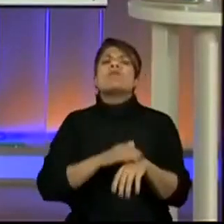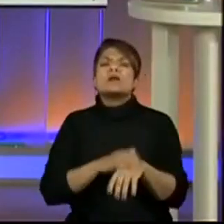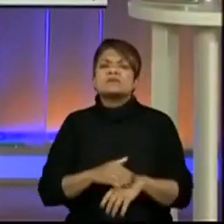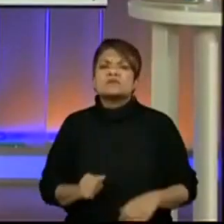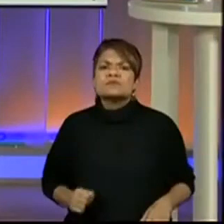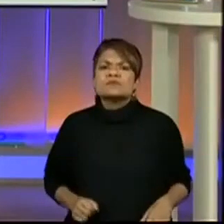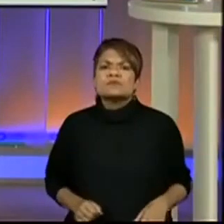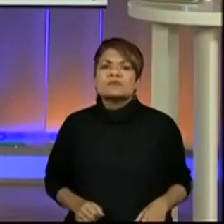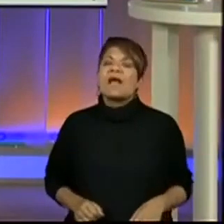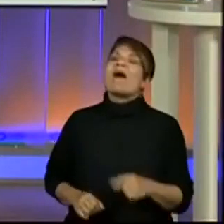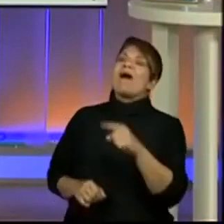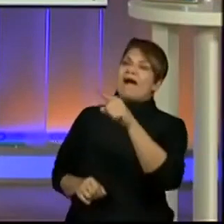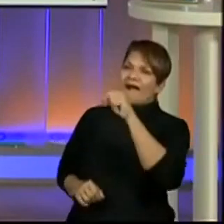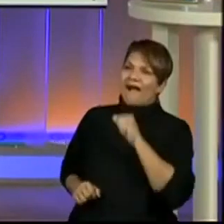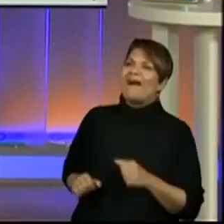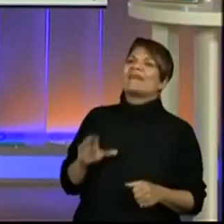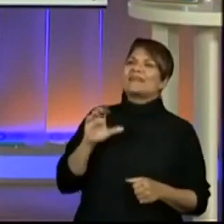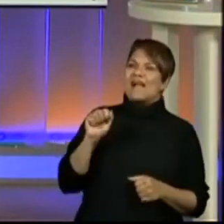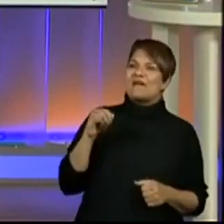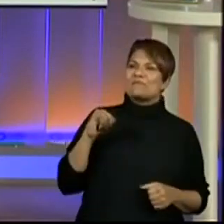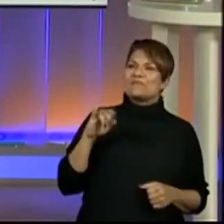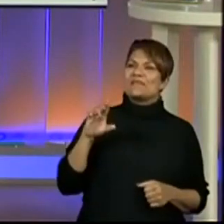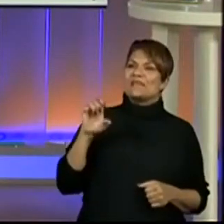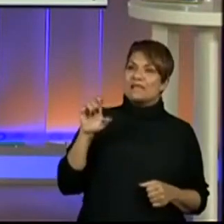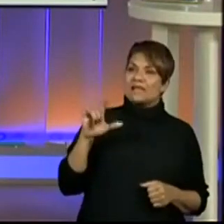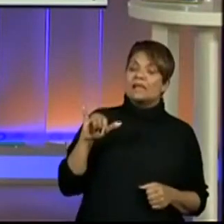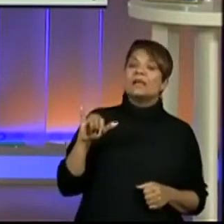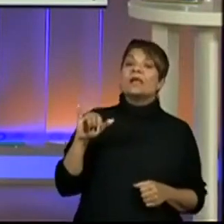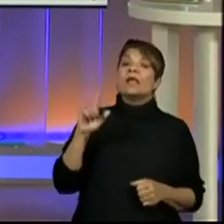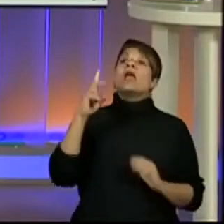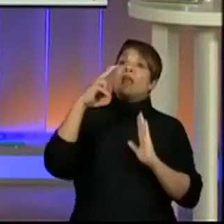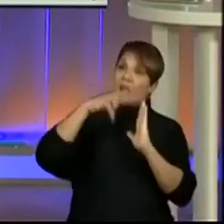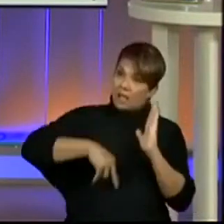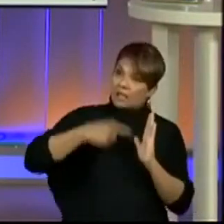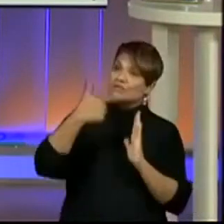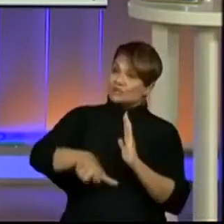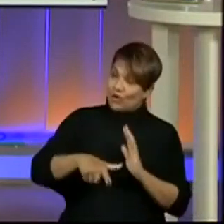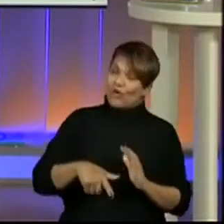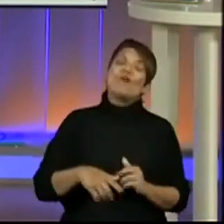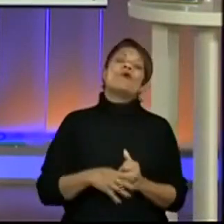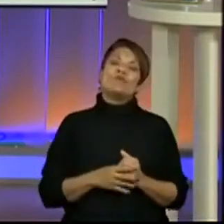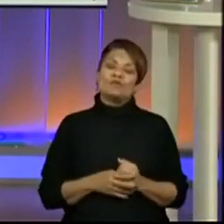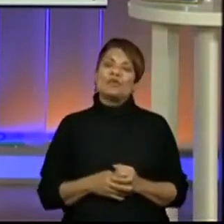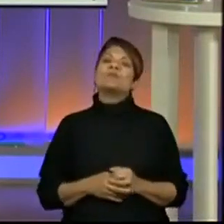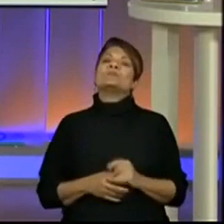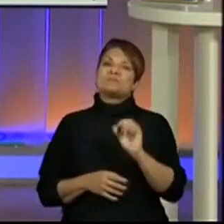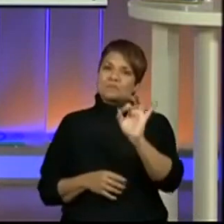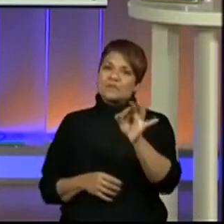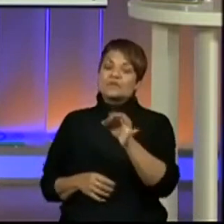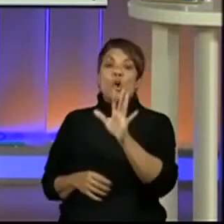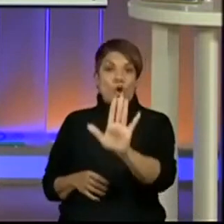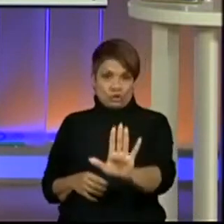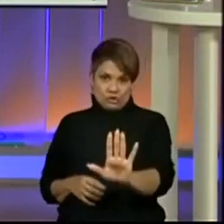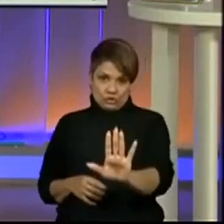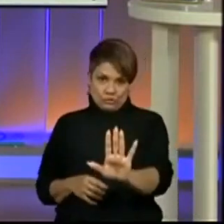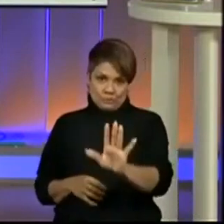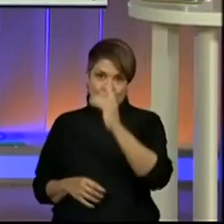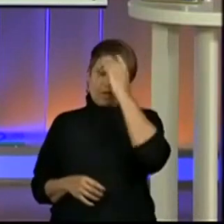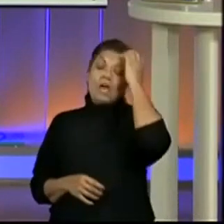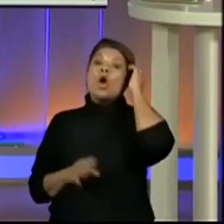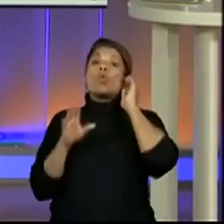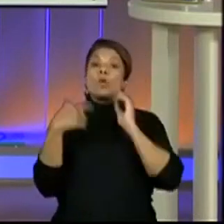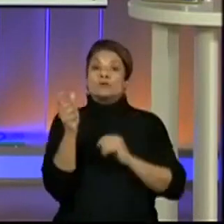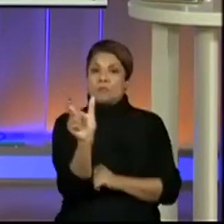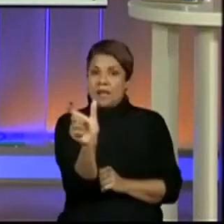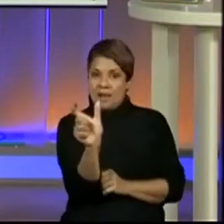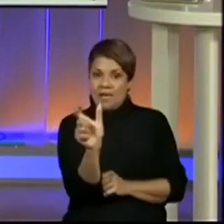Aqui, Ai, a Camille colocou reler de novo. Gente, só um detalhe. Quando nós usamos